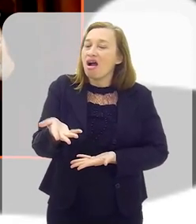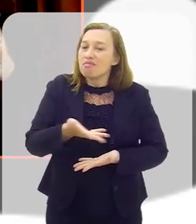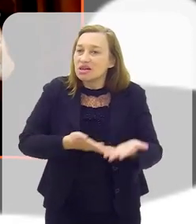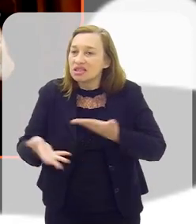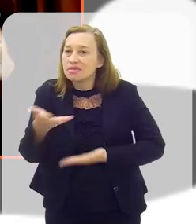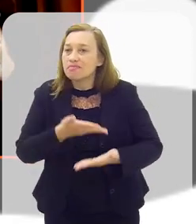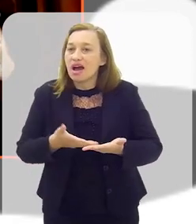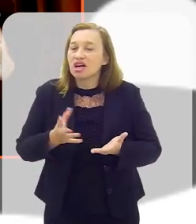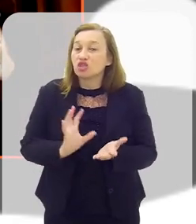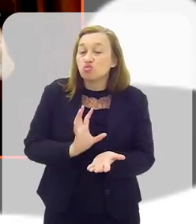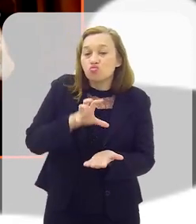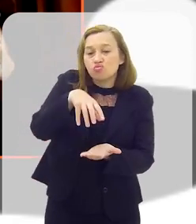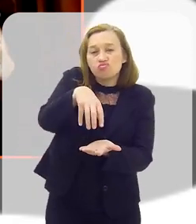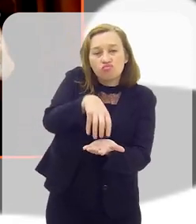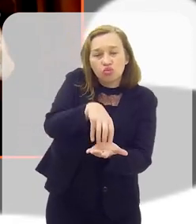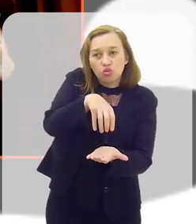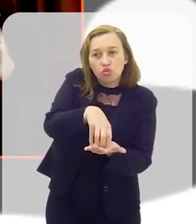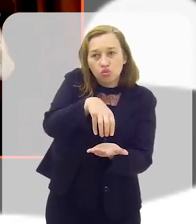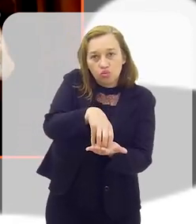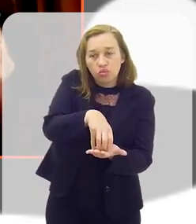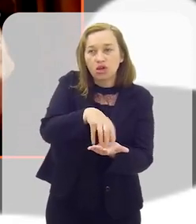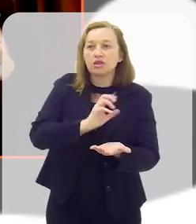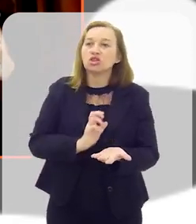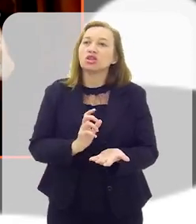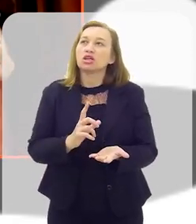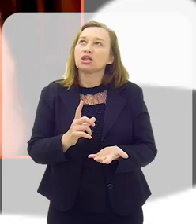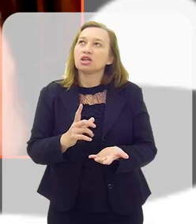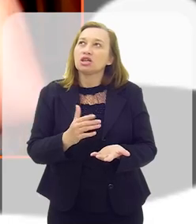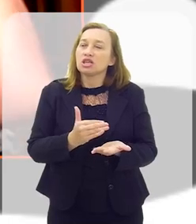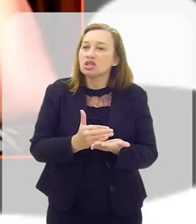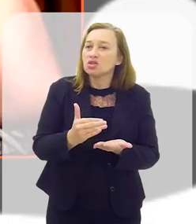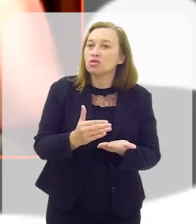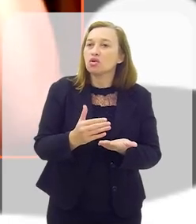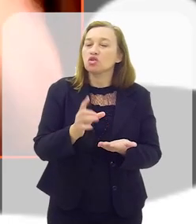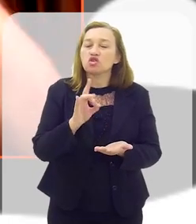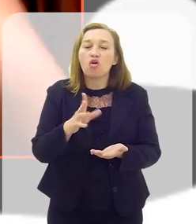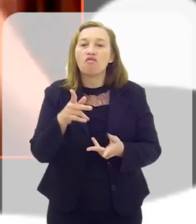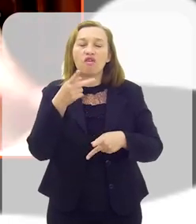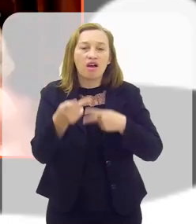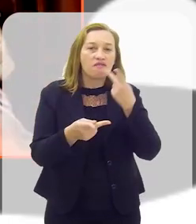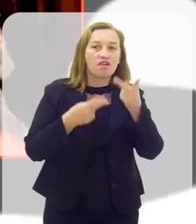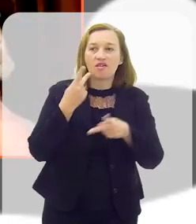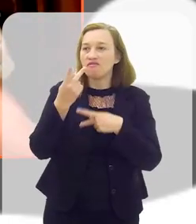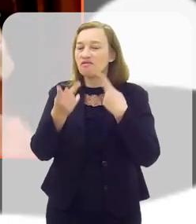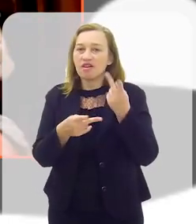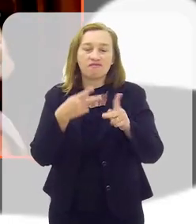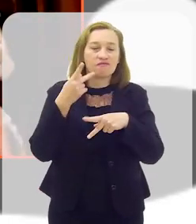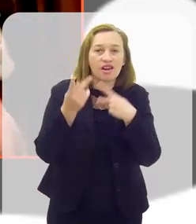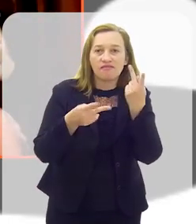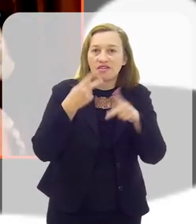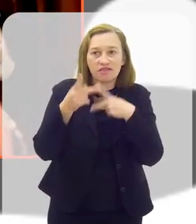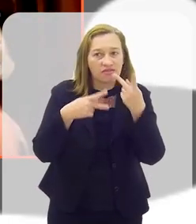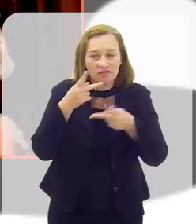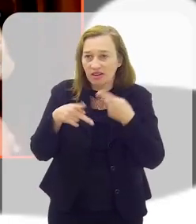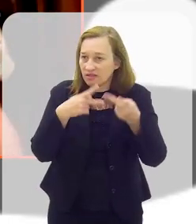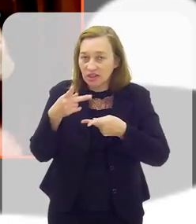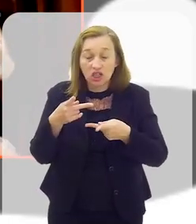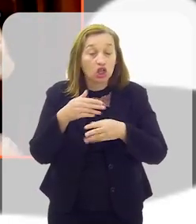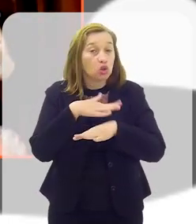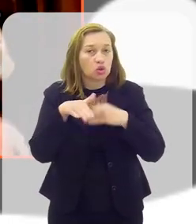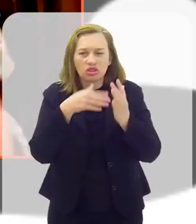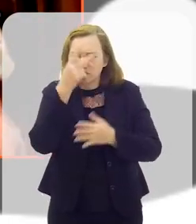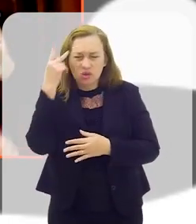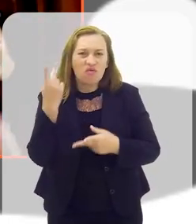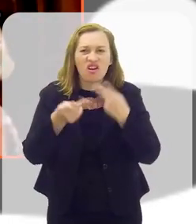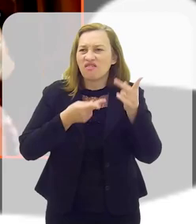que começou a existir, que era uma rede em que você só falava. Na realidade, era uma rede em que todas as